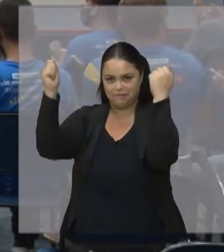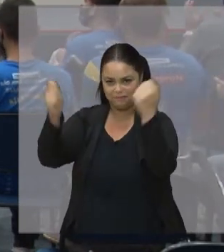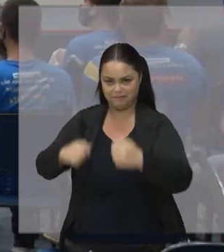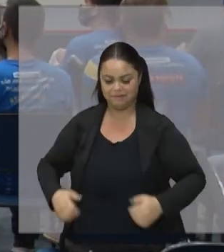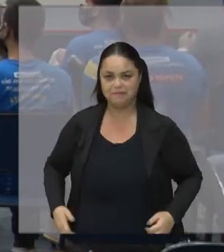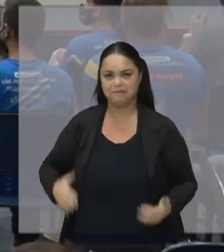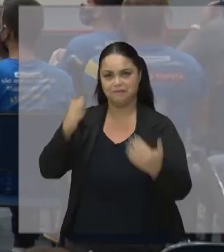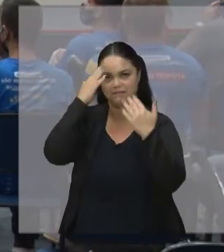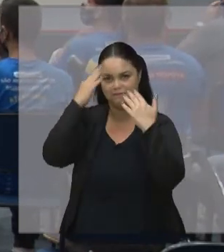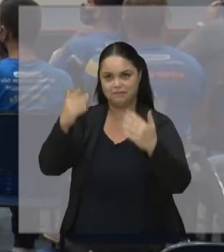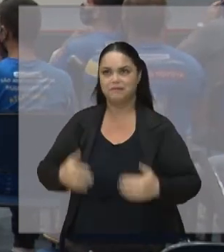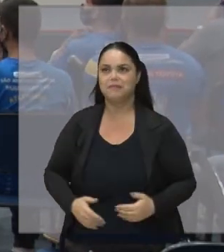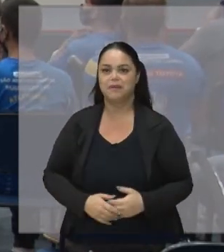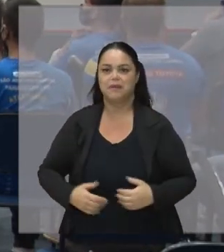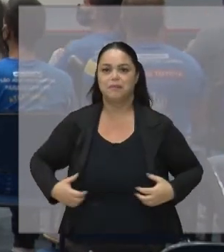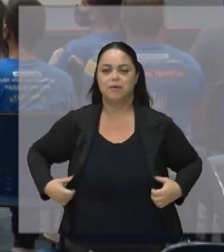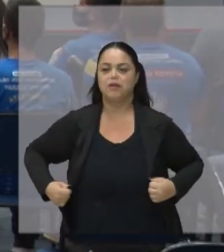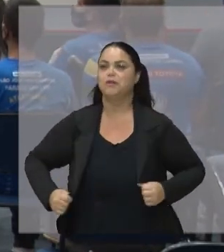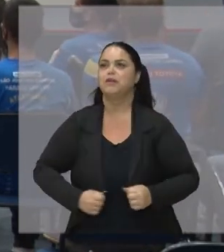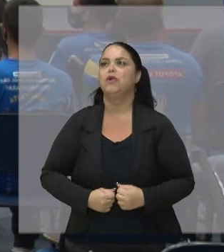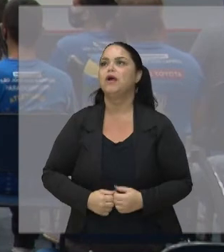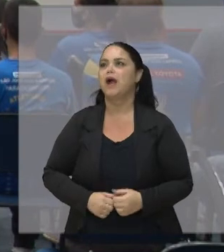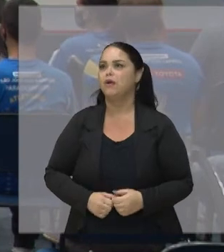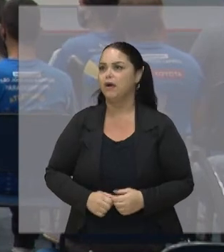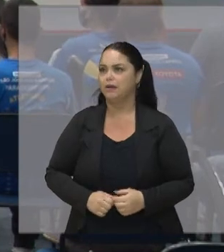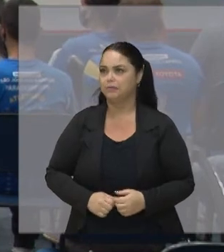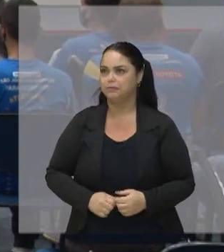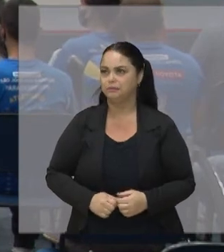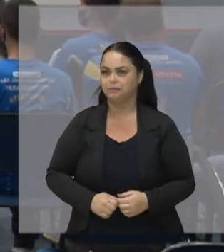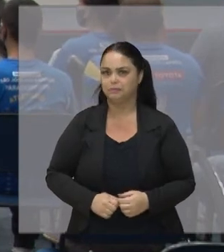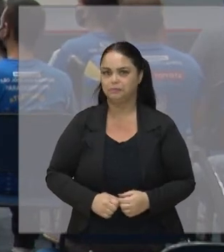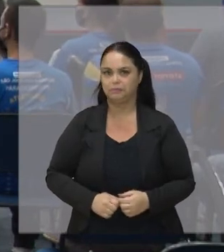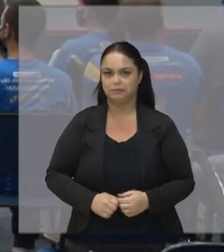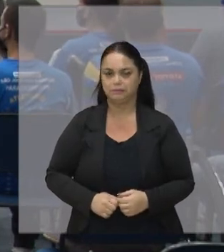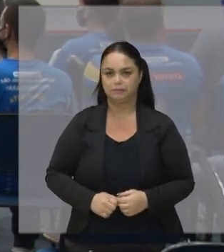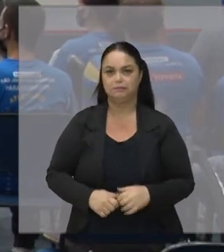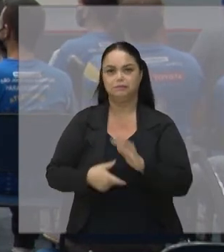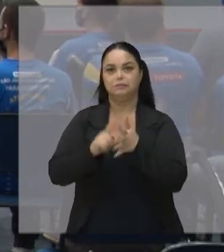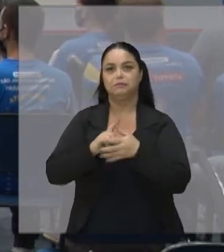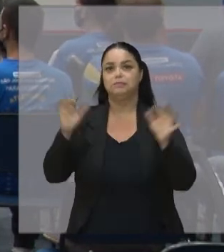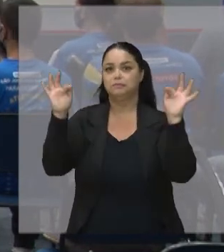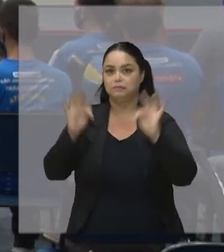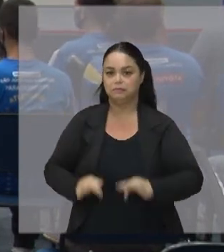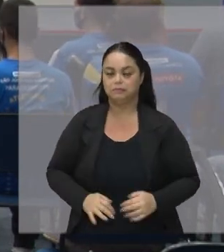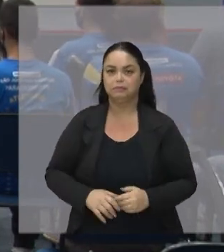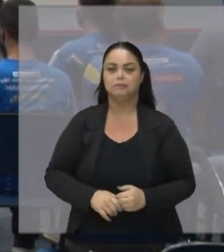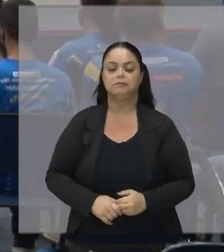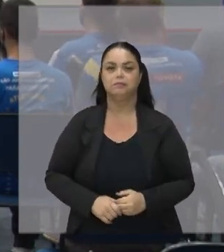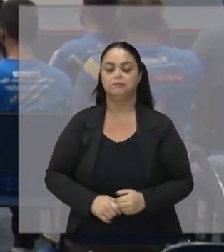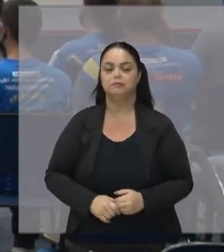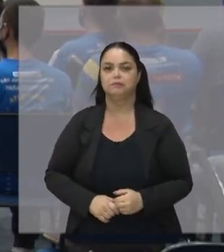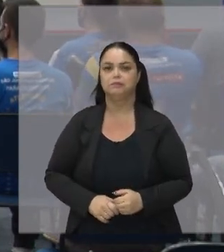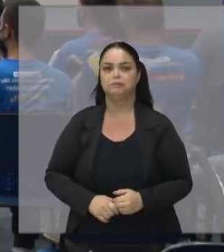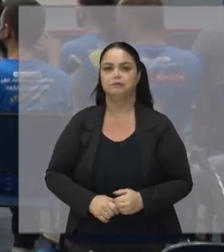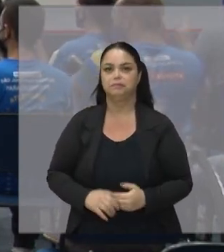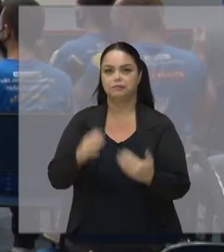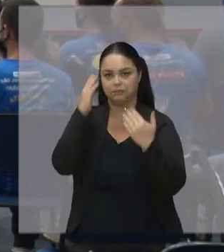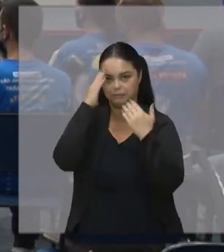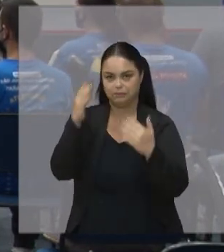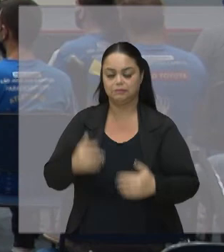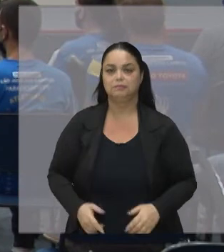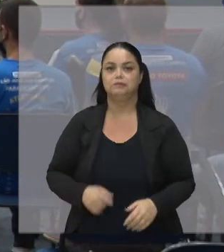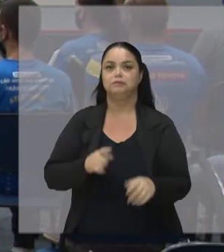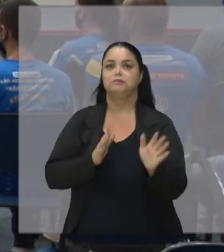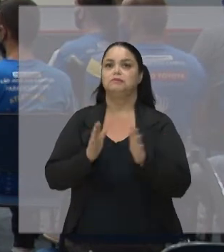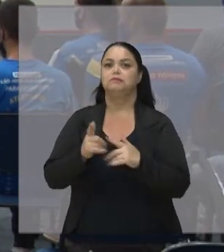Obrigado meninos Pastor Antes da gente Encerrar Gratidão a Deus Por esse tempo